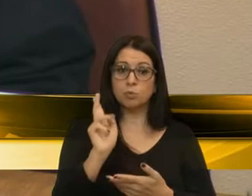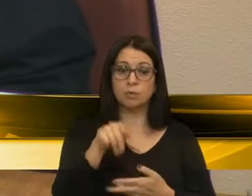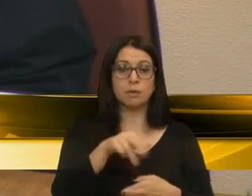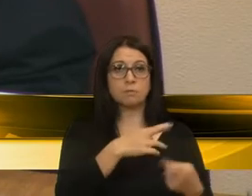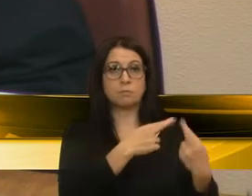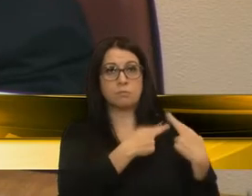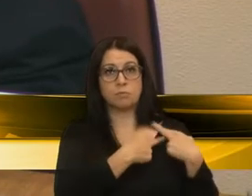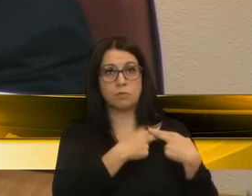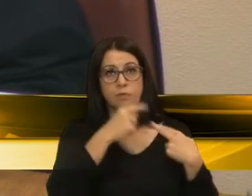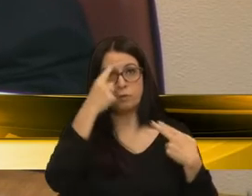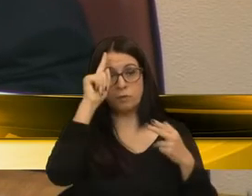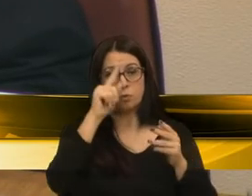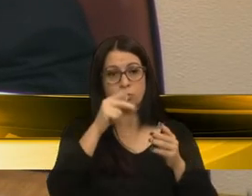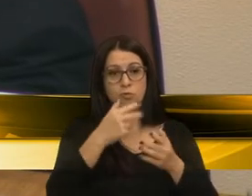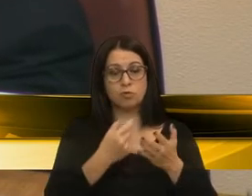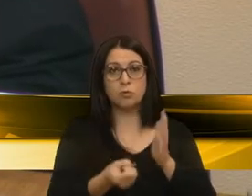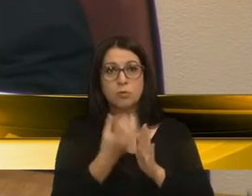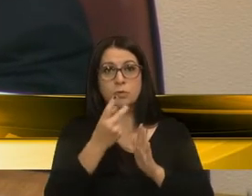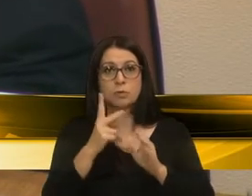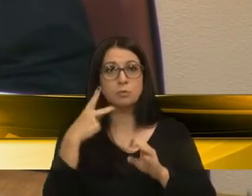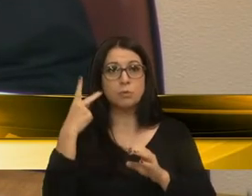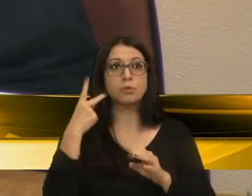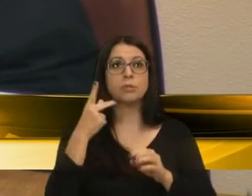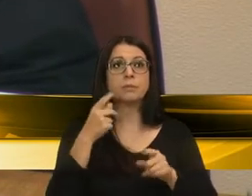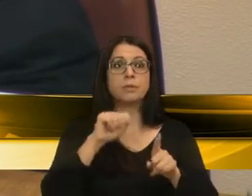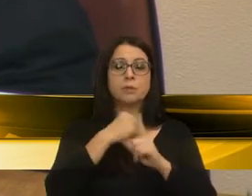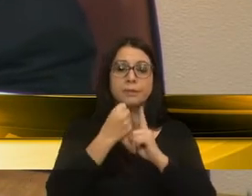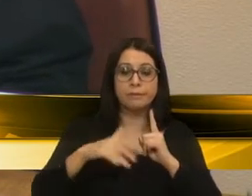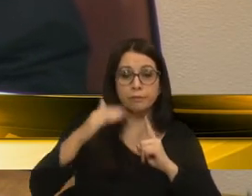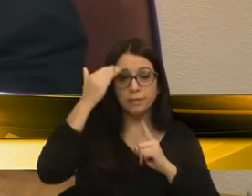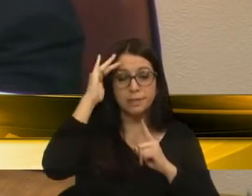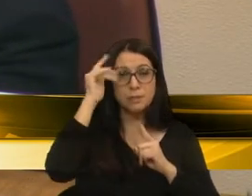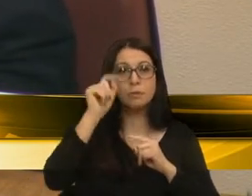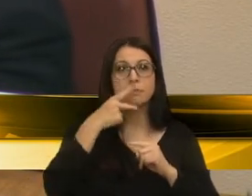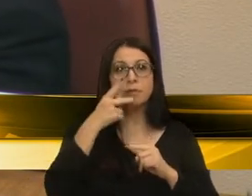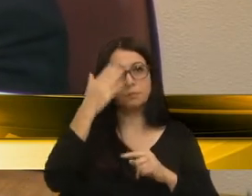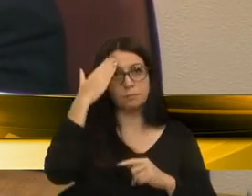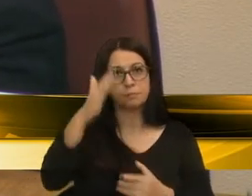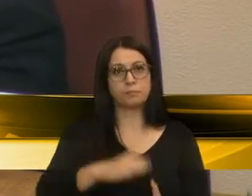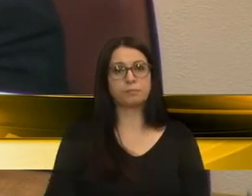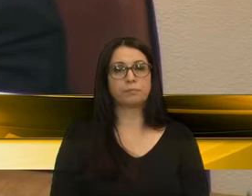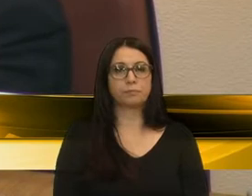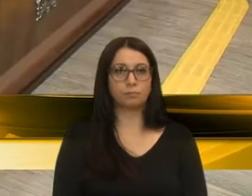criação de políticas públicas para que a sociedade entenda o que nós estamos falando. Obrigado.